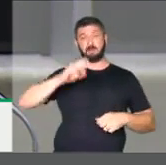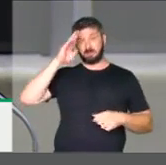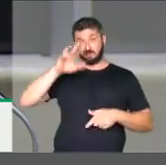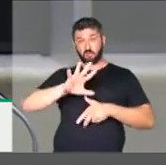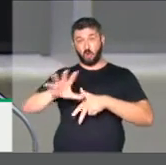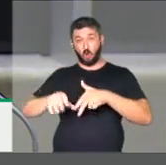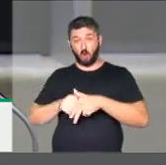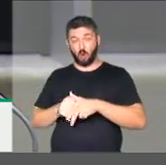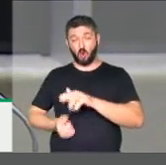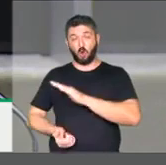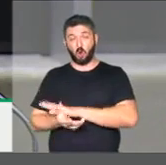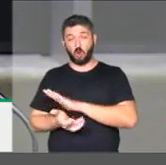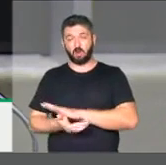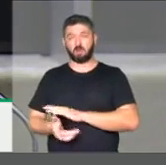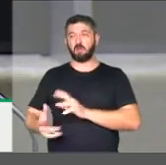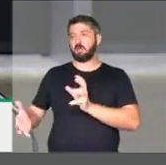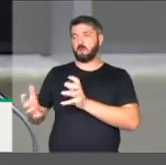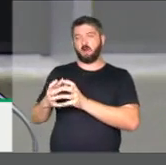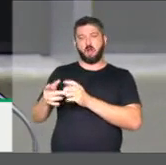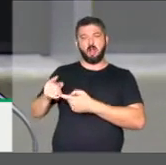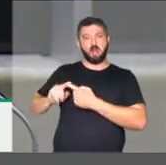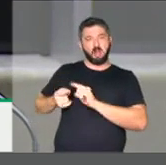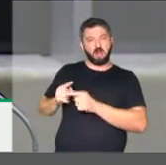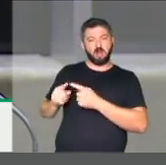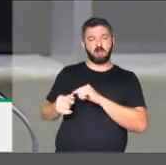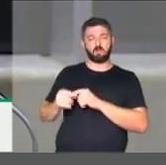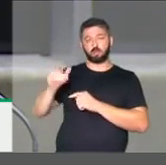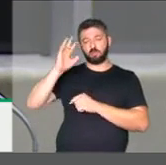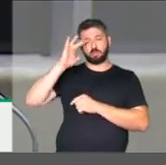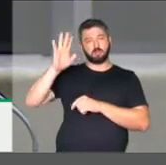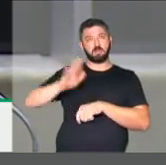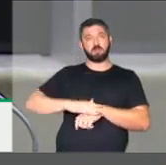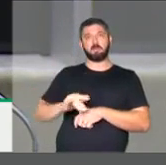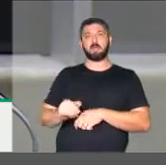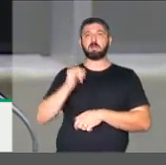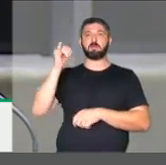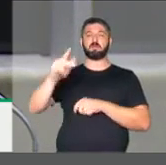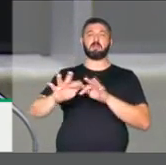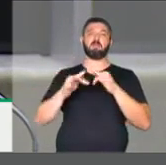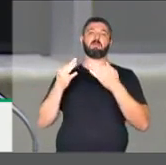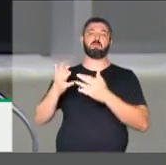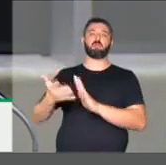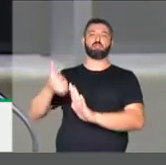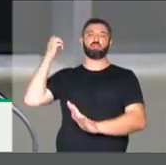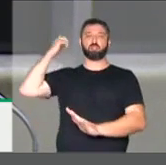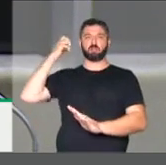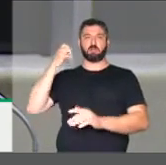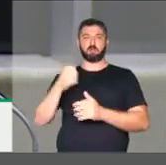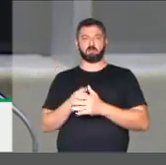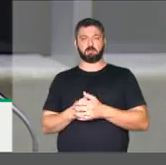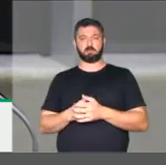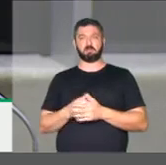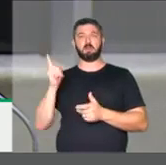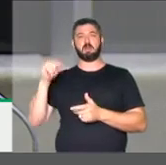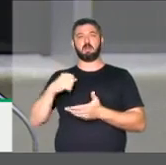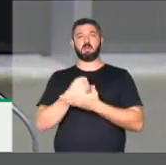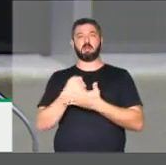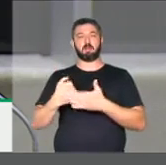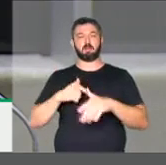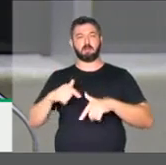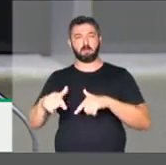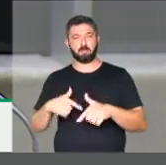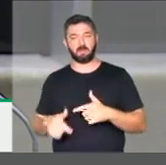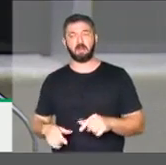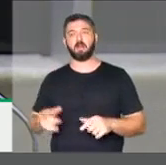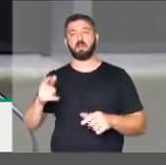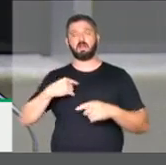corrupto que com sua quadrilha tira o sonho mais importante de uma família, que é o sonho de um emprego, que